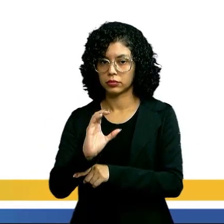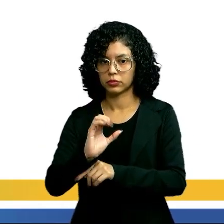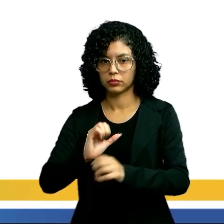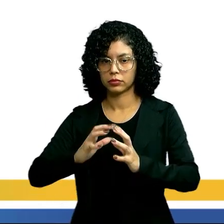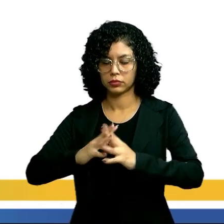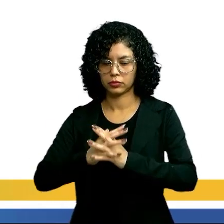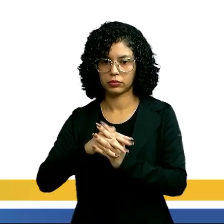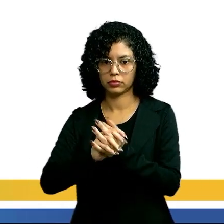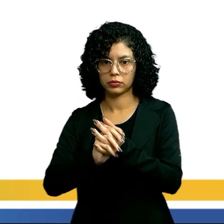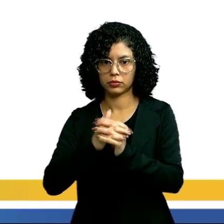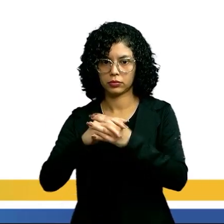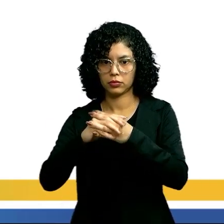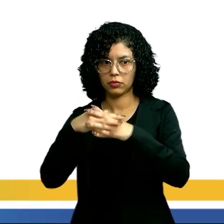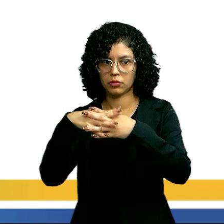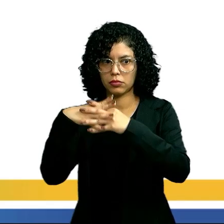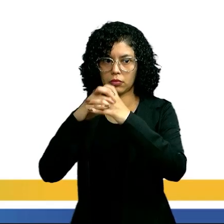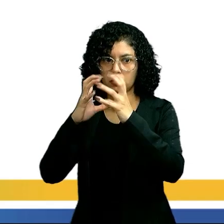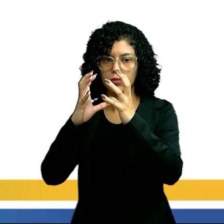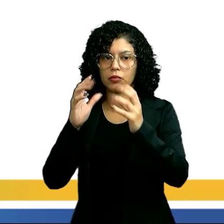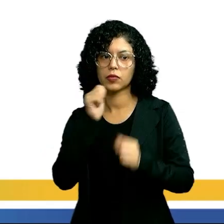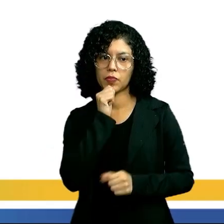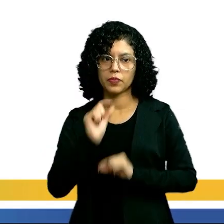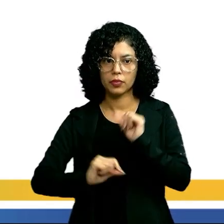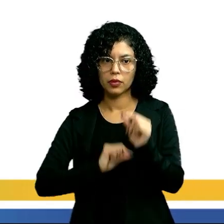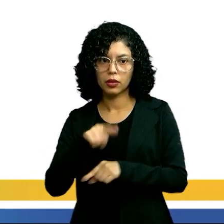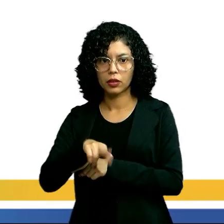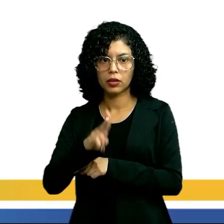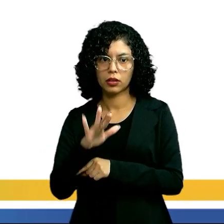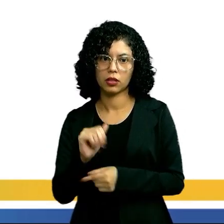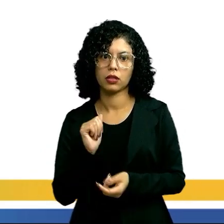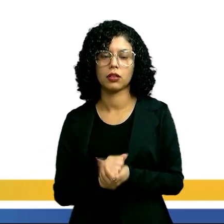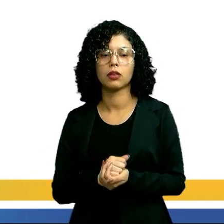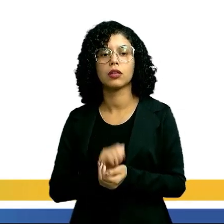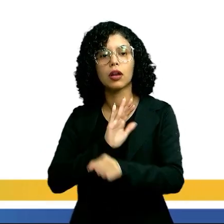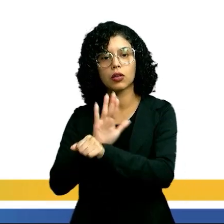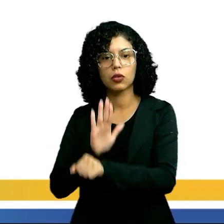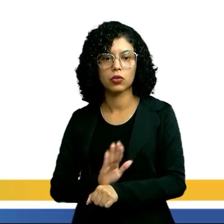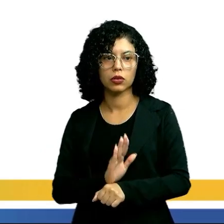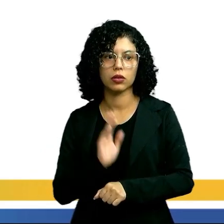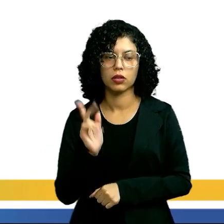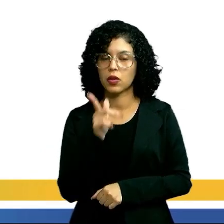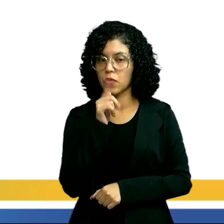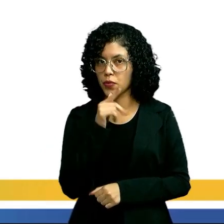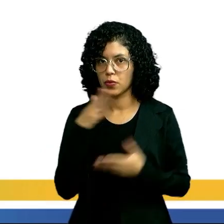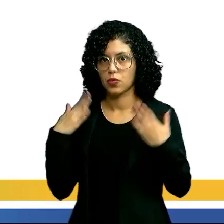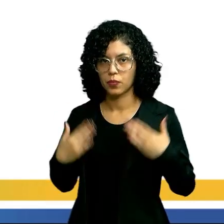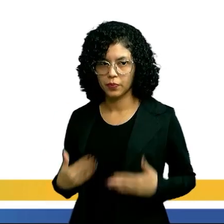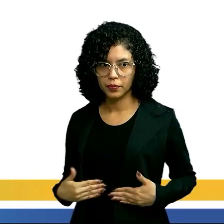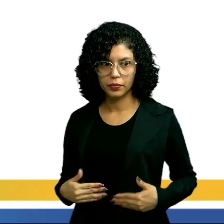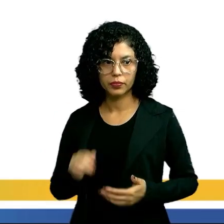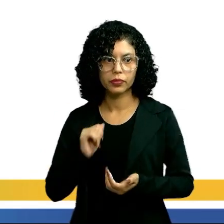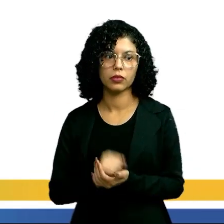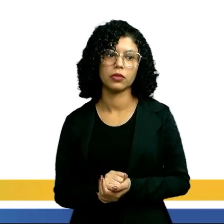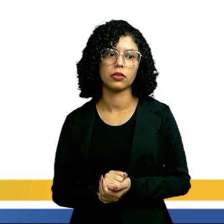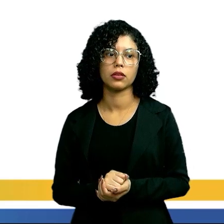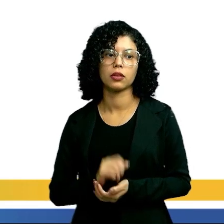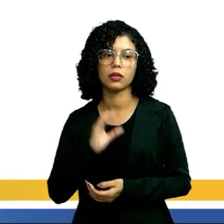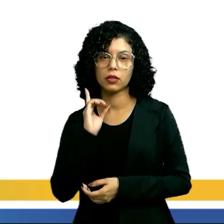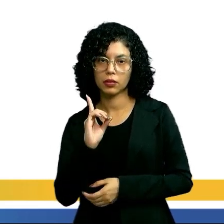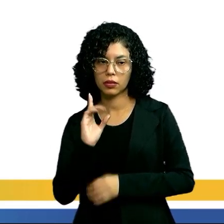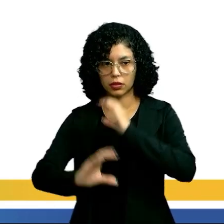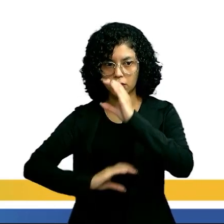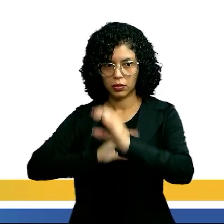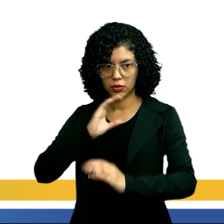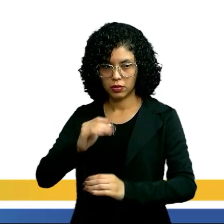Alternativa C. Exoesqueleto constituído de quitina que auxilia no controle hídrico corporal. Alternativa